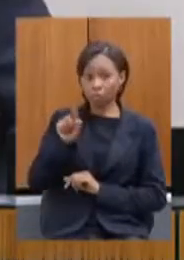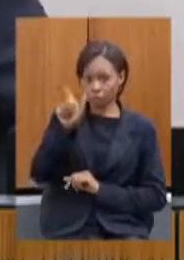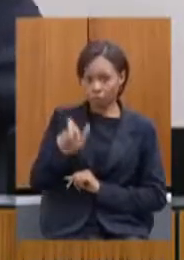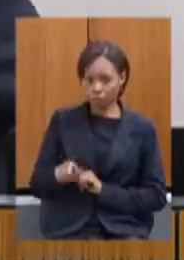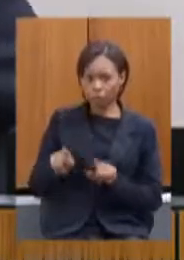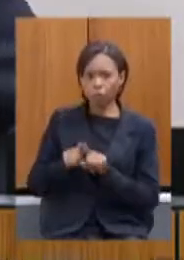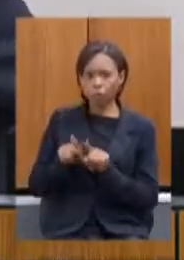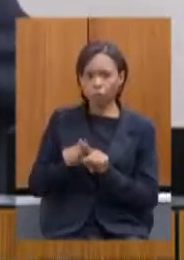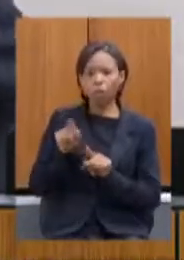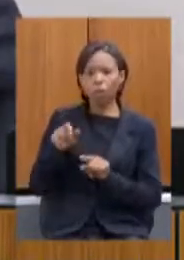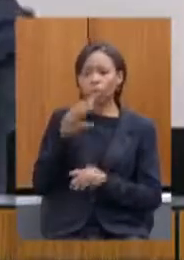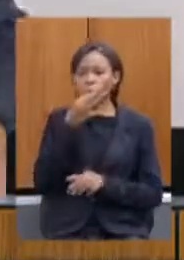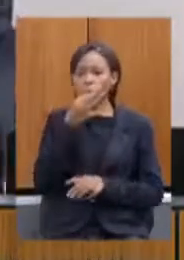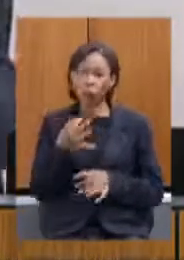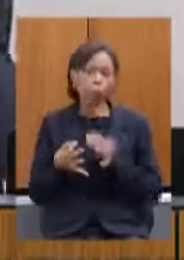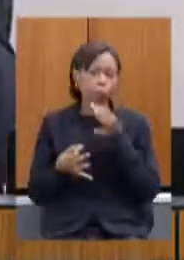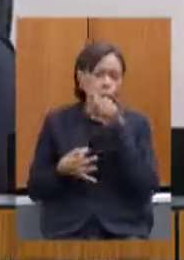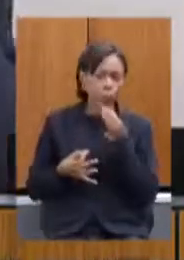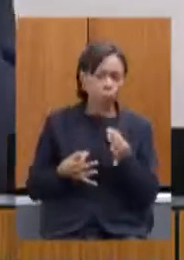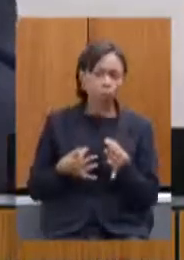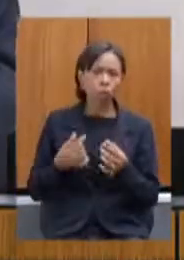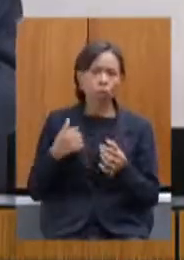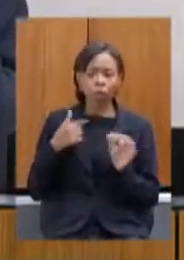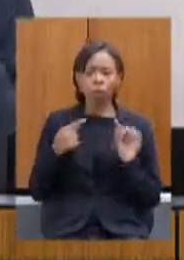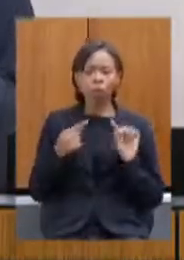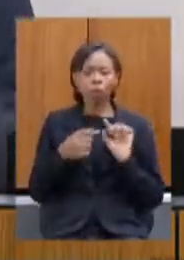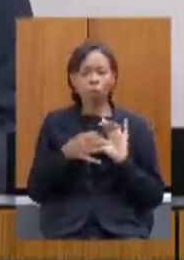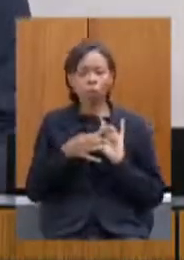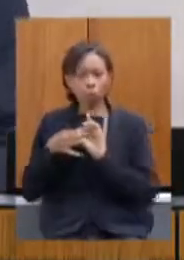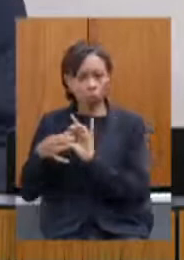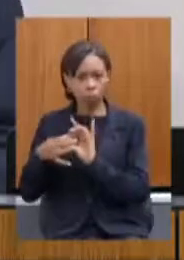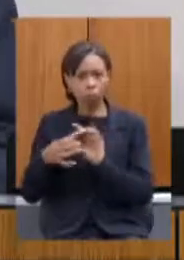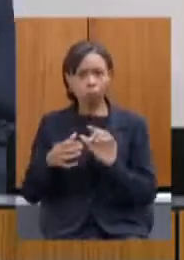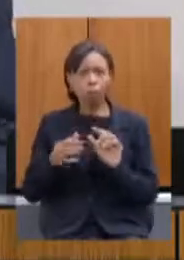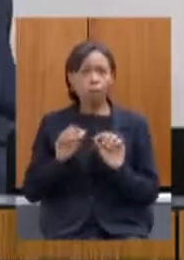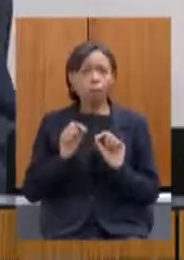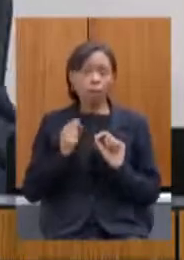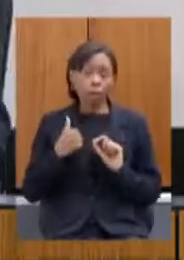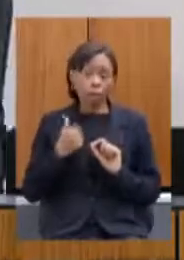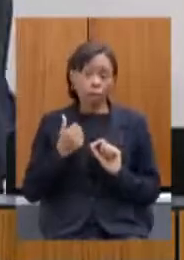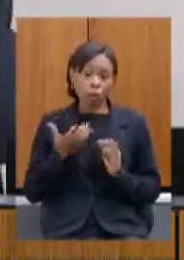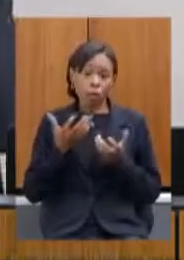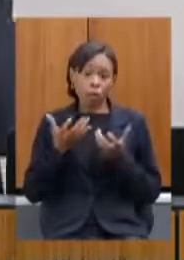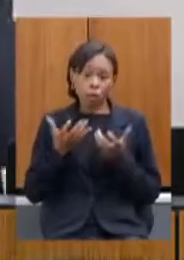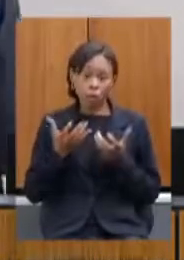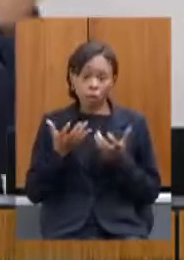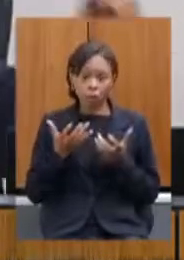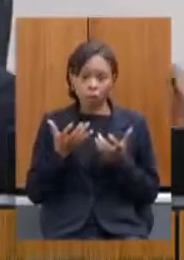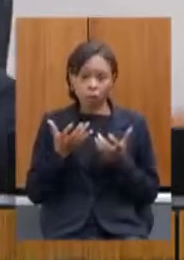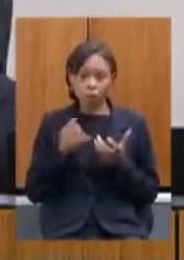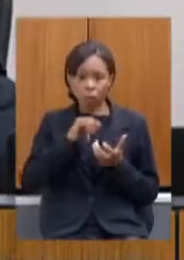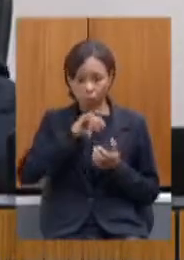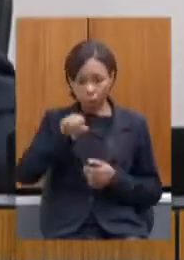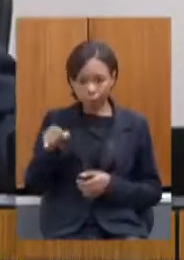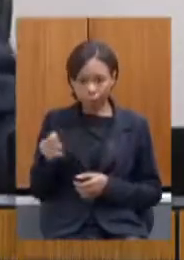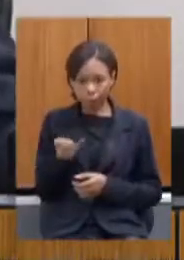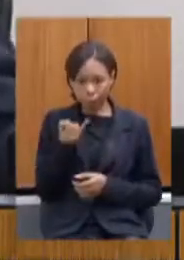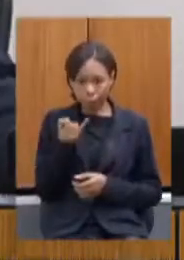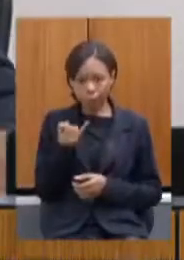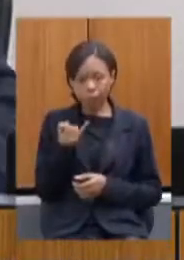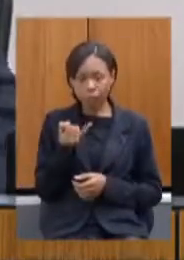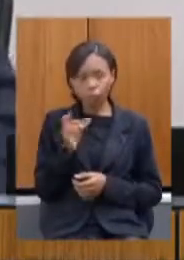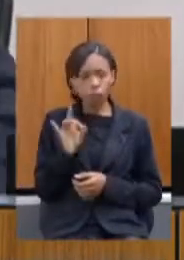sugestão eu prefiro deixar aqui deputado eu quero aproveitar e deixar como uma